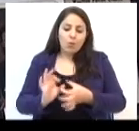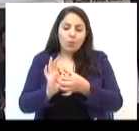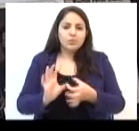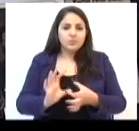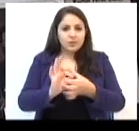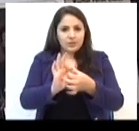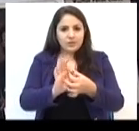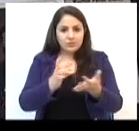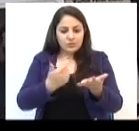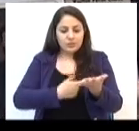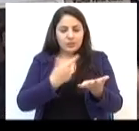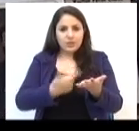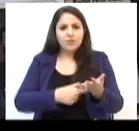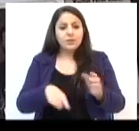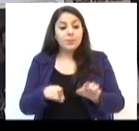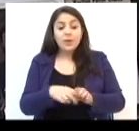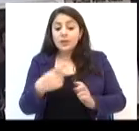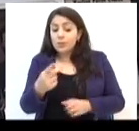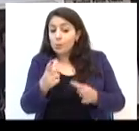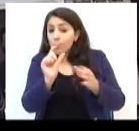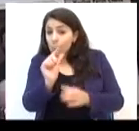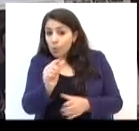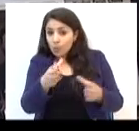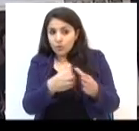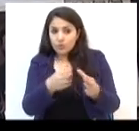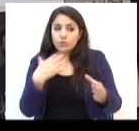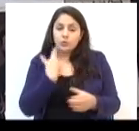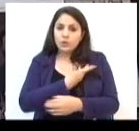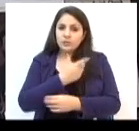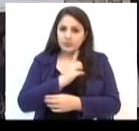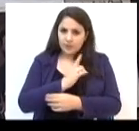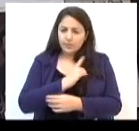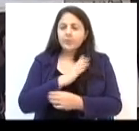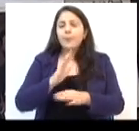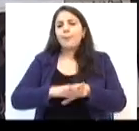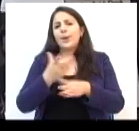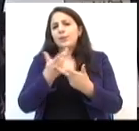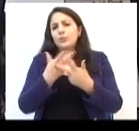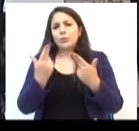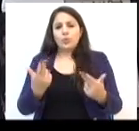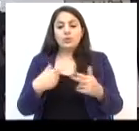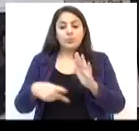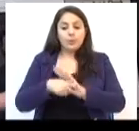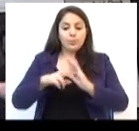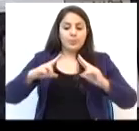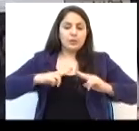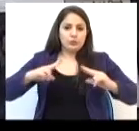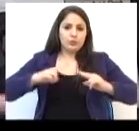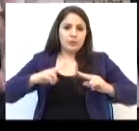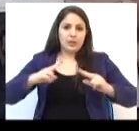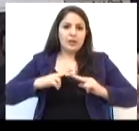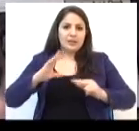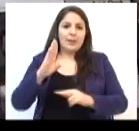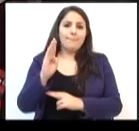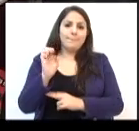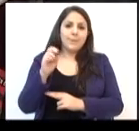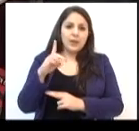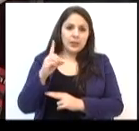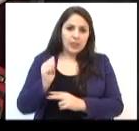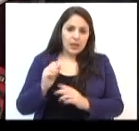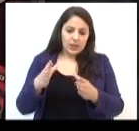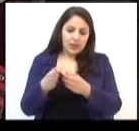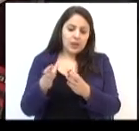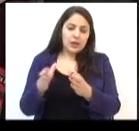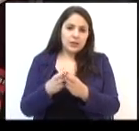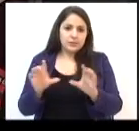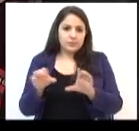livro. Essa é só uma parte do que a gente tem, do acervo particular da banda. E a gente está começando a levar essa exposição